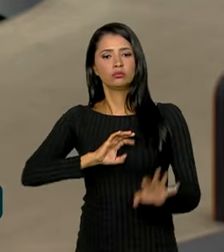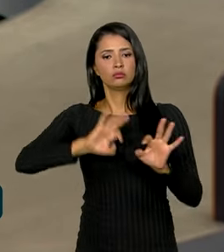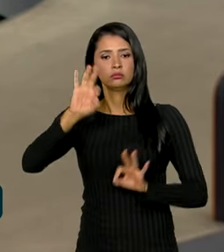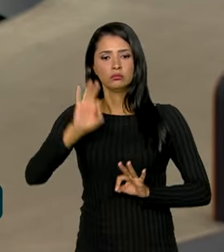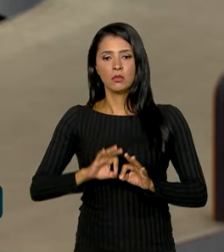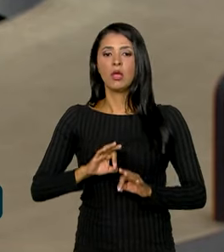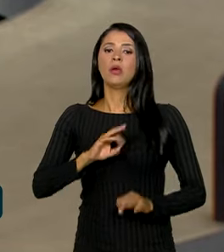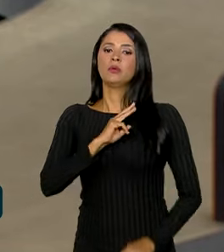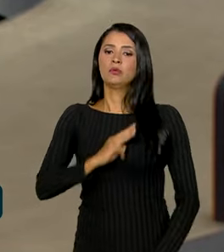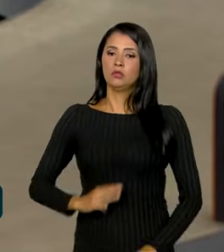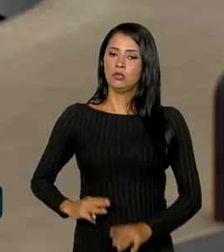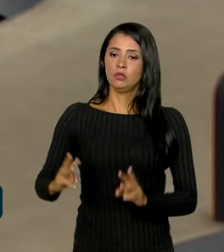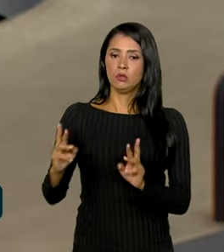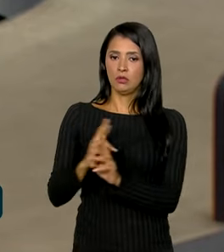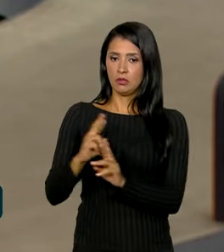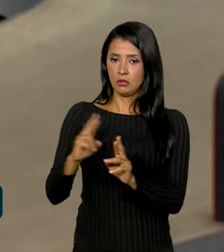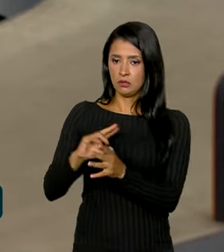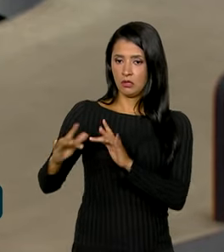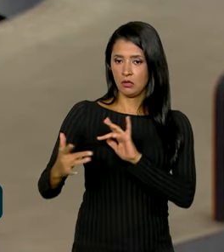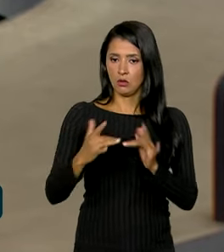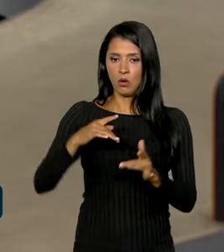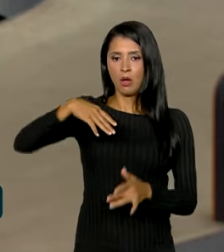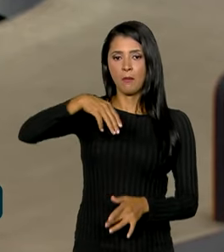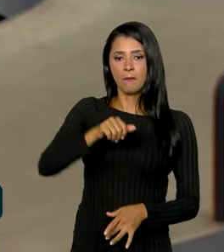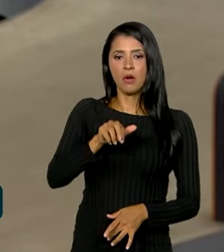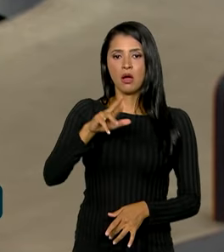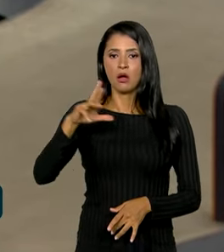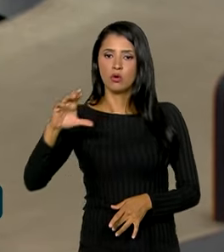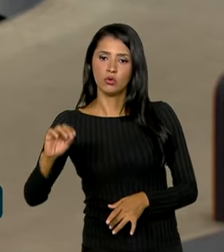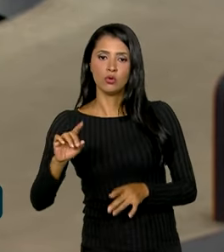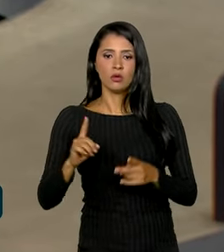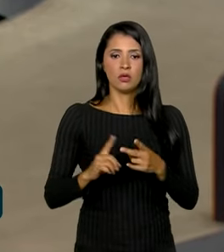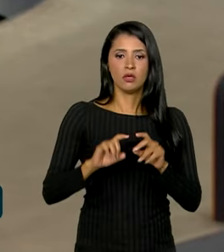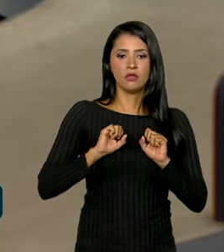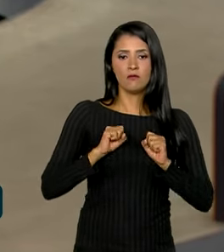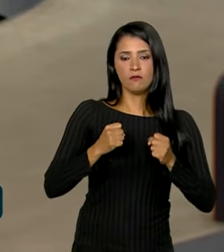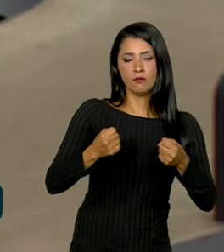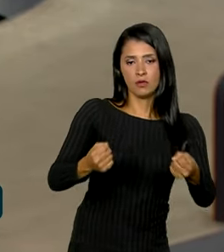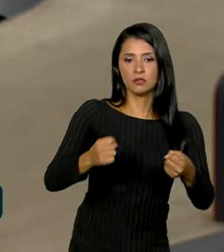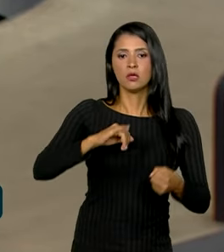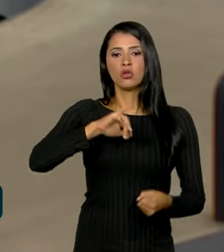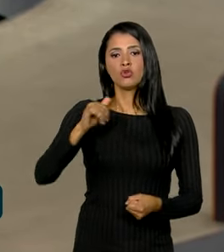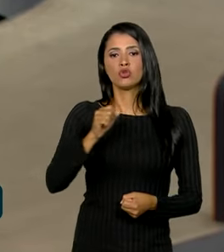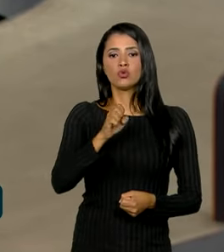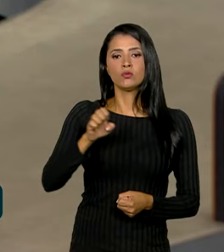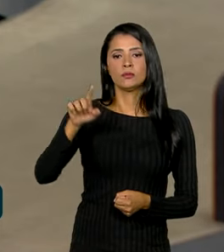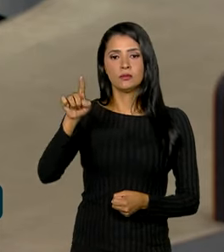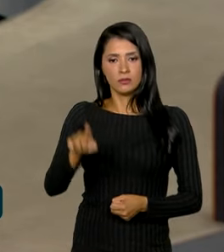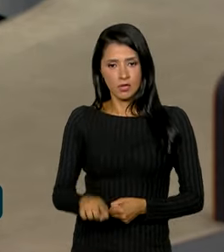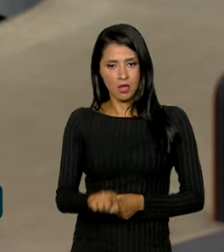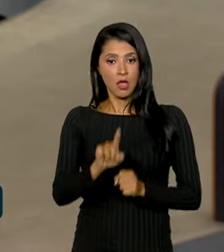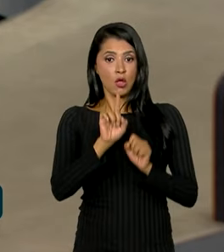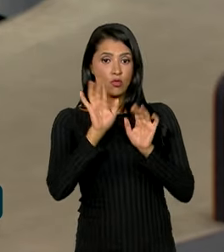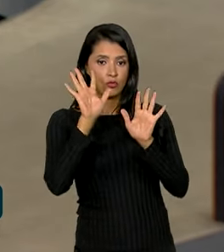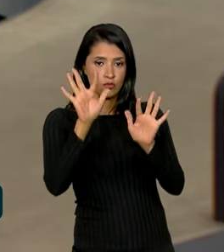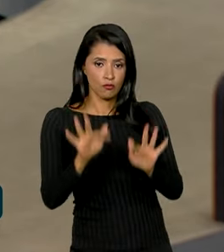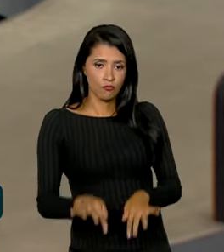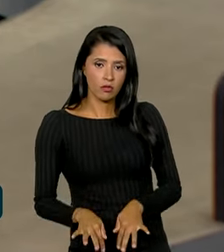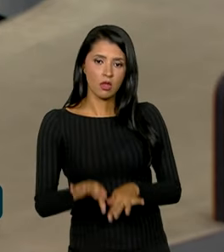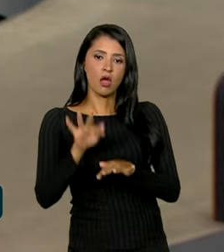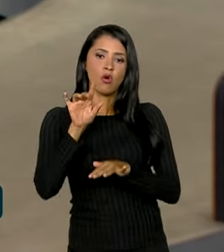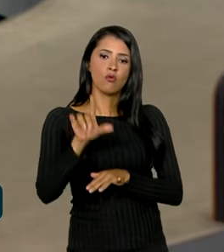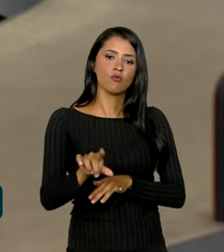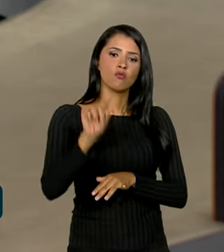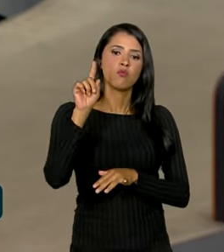das relações exteriores, o chanceler Mauro Vieira, e da defesa José Múcio. No final do encontro, ficou definido pelo menos